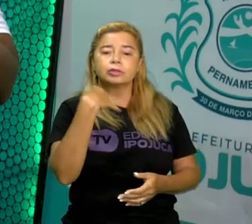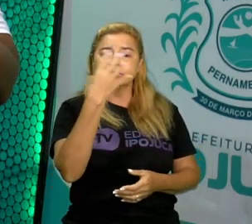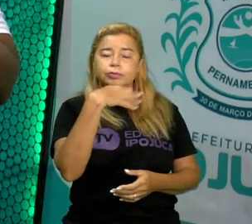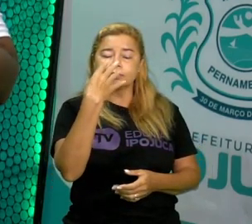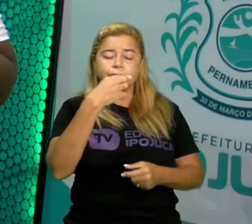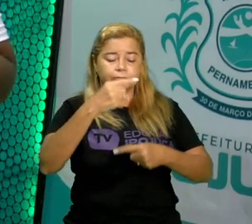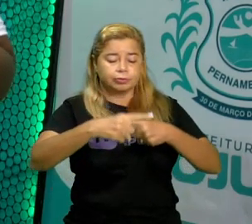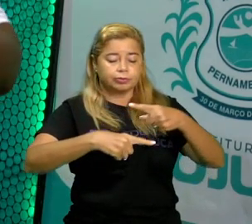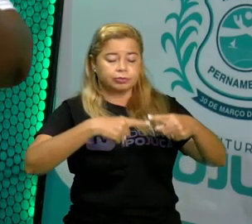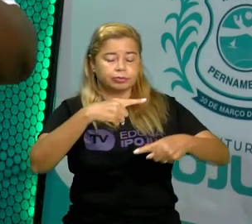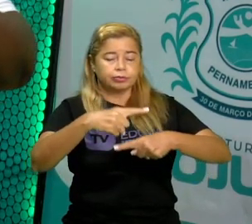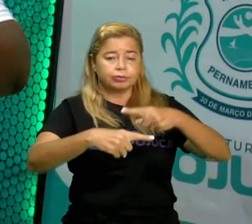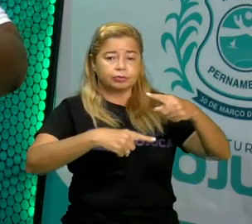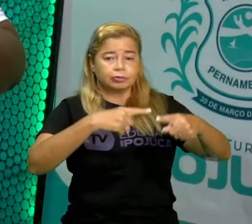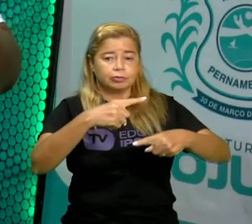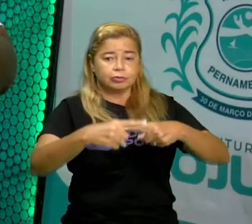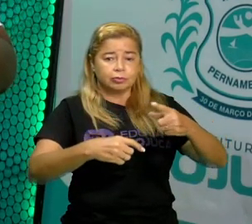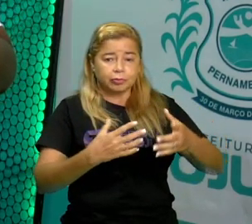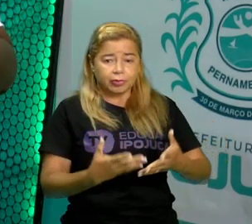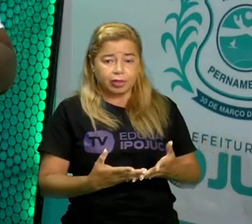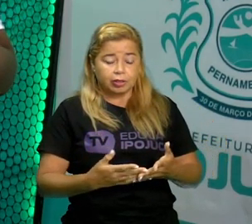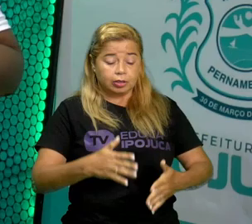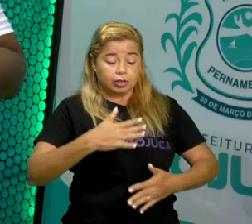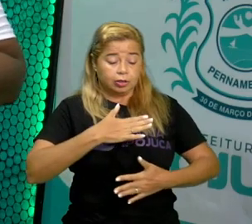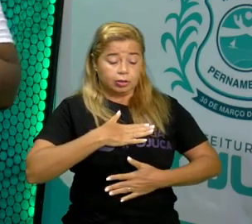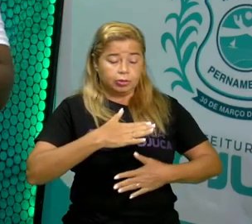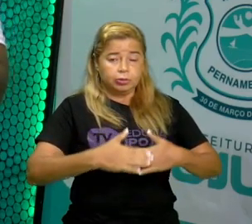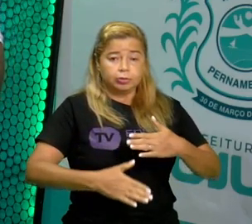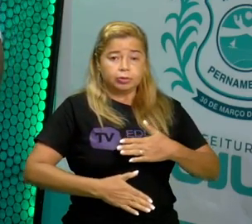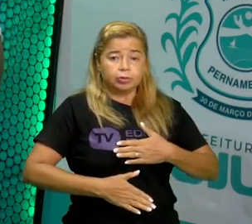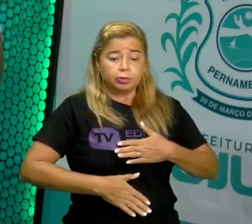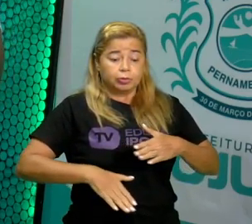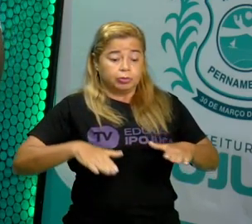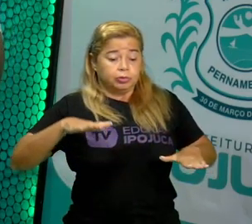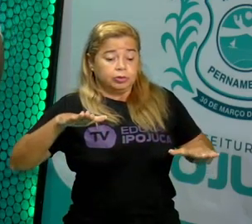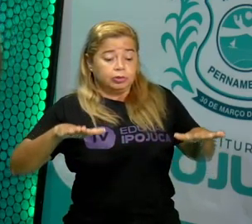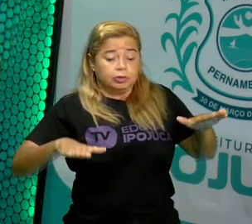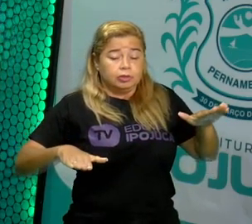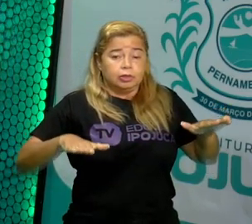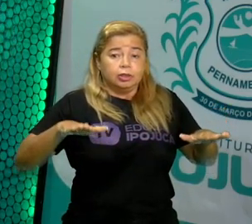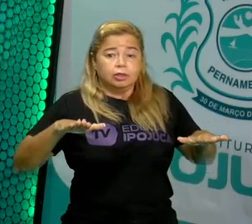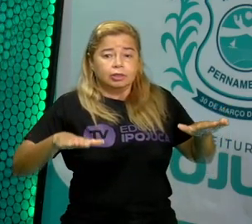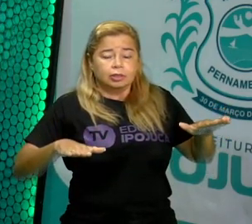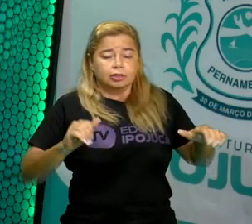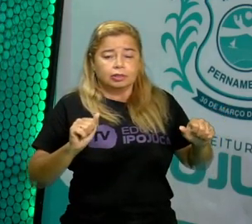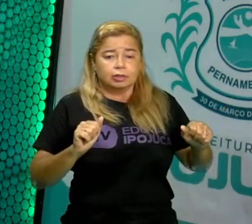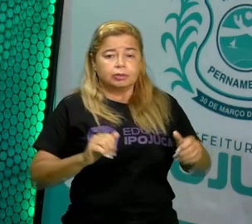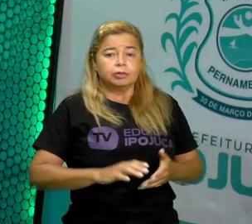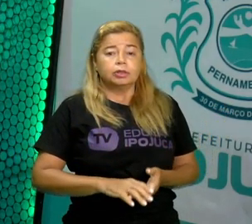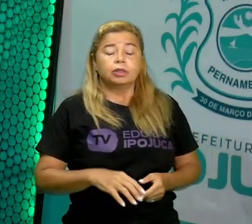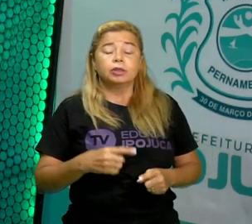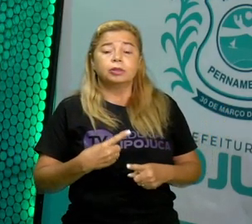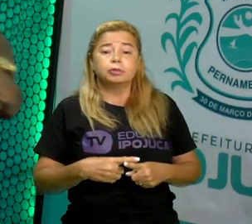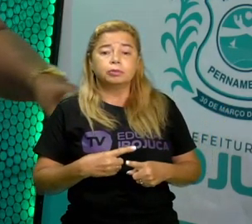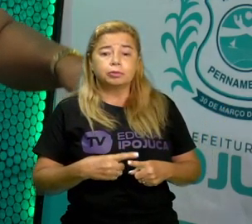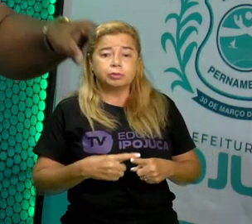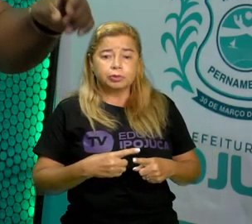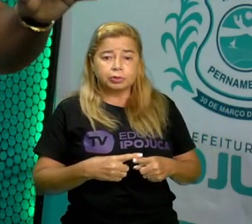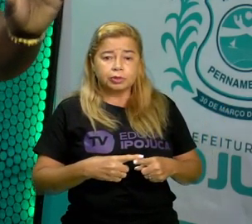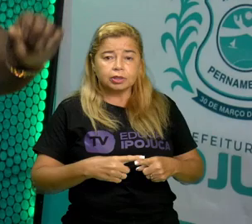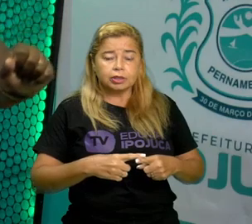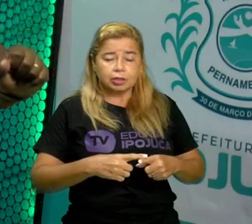o nosso corpo, a ter equilíbrio. Porque quando estamos brincando de roda